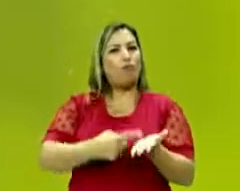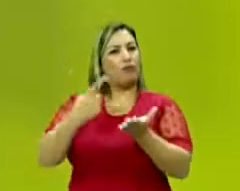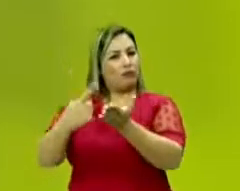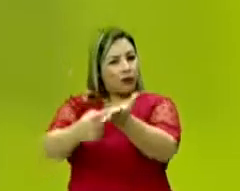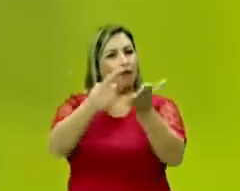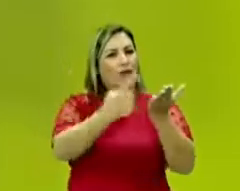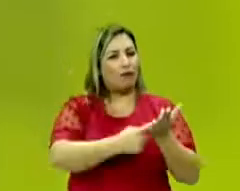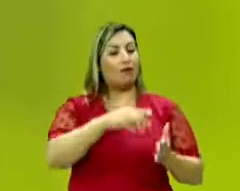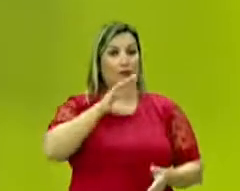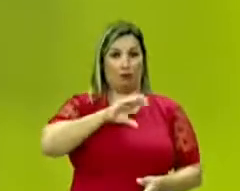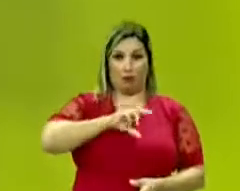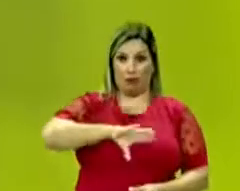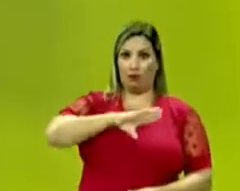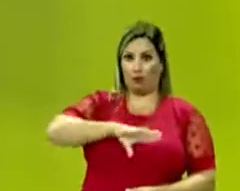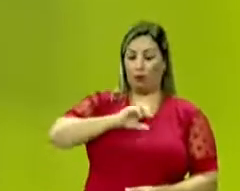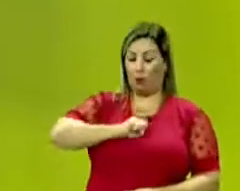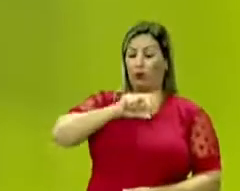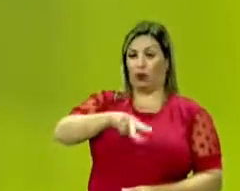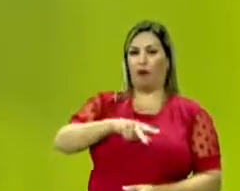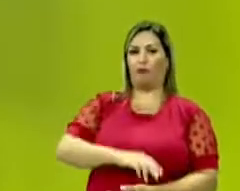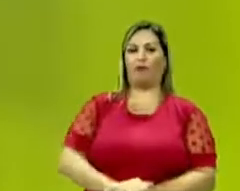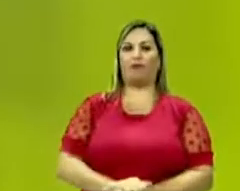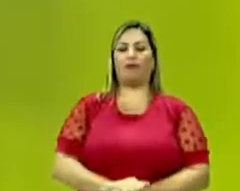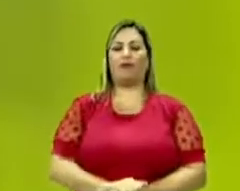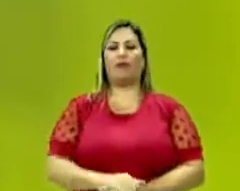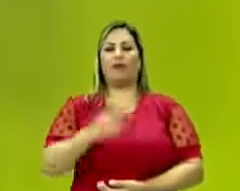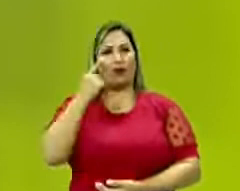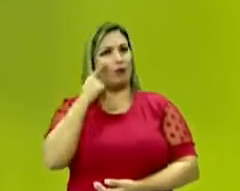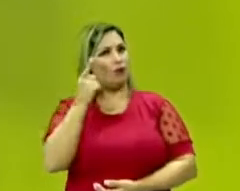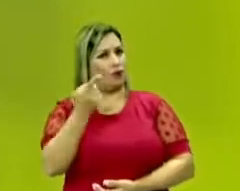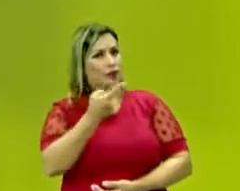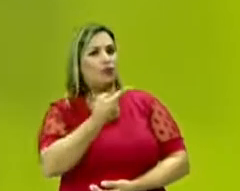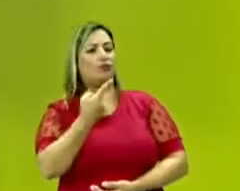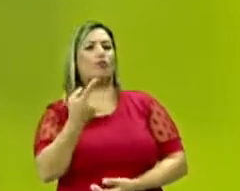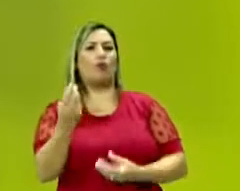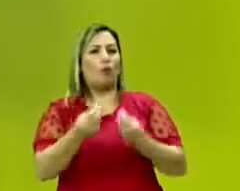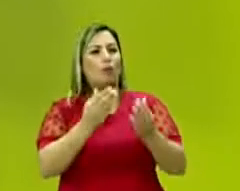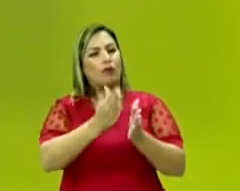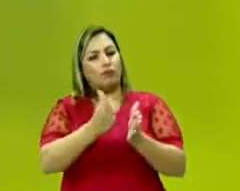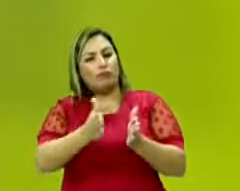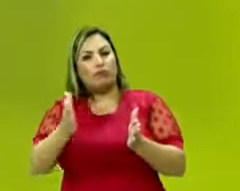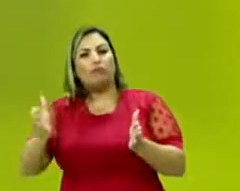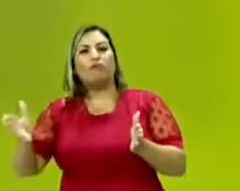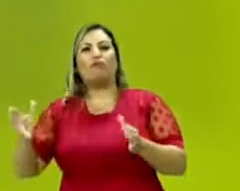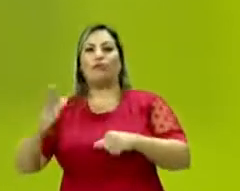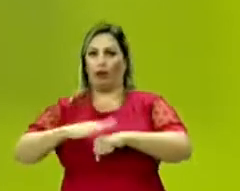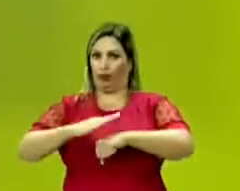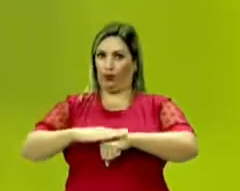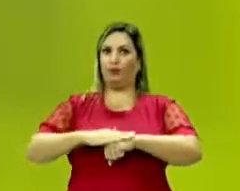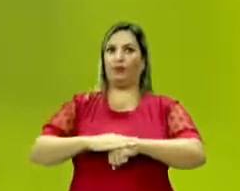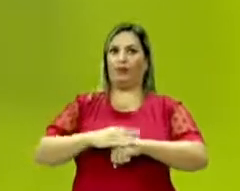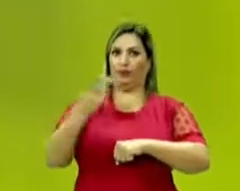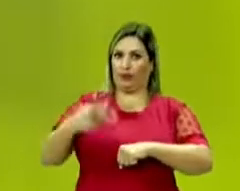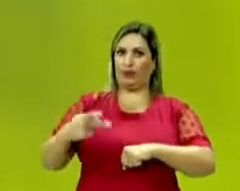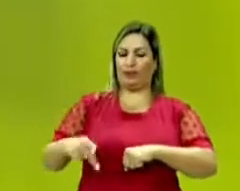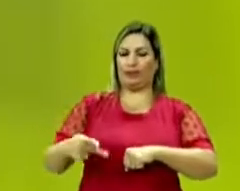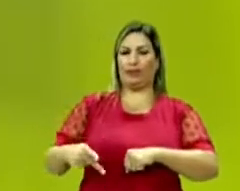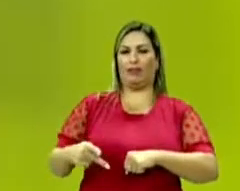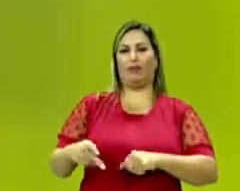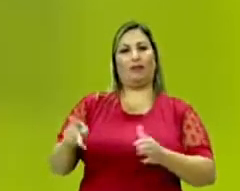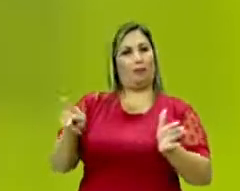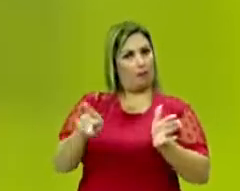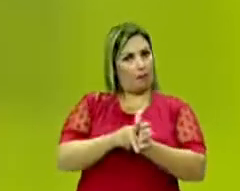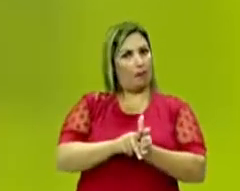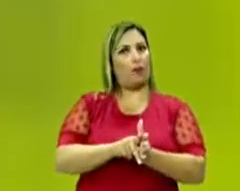com Portugal. Veja você como vai sendo costurado o nosso processo de independência, de autonomia, pela